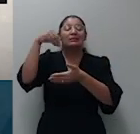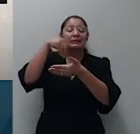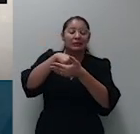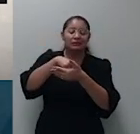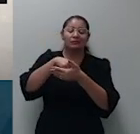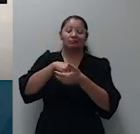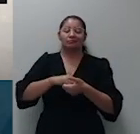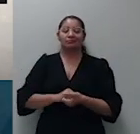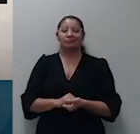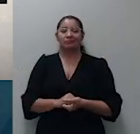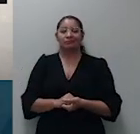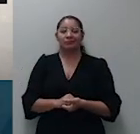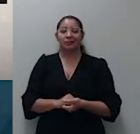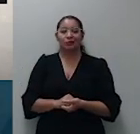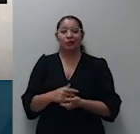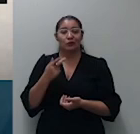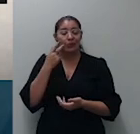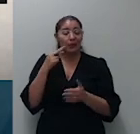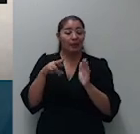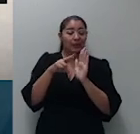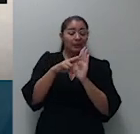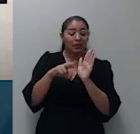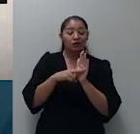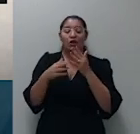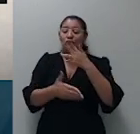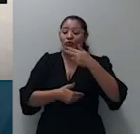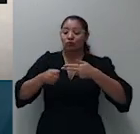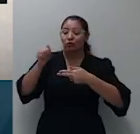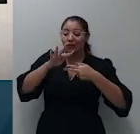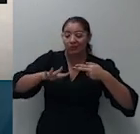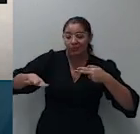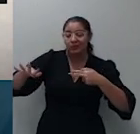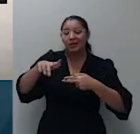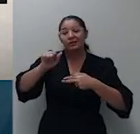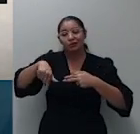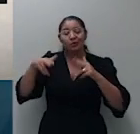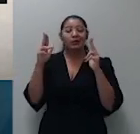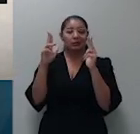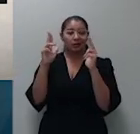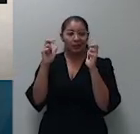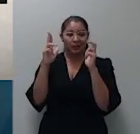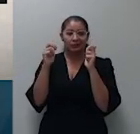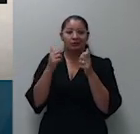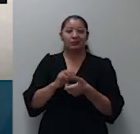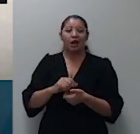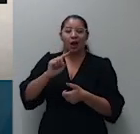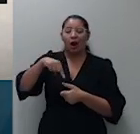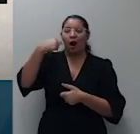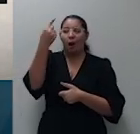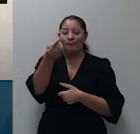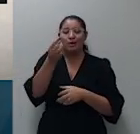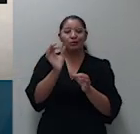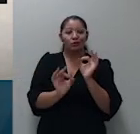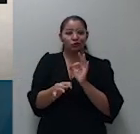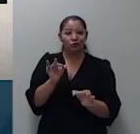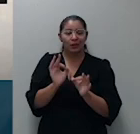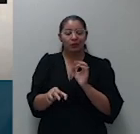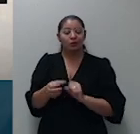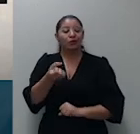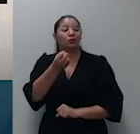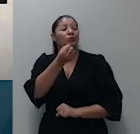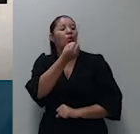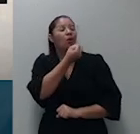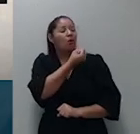uniformizar a jurisprudência sobre esse tema notadamente após o julgamento do tema 777 pelo